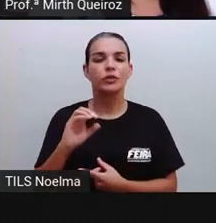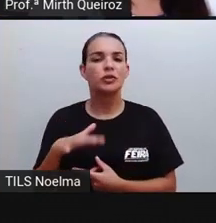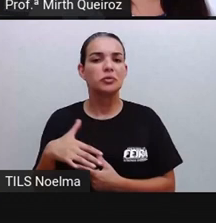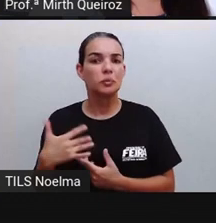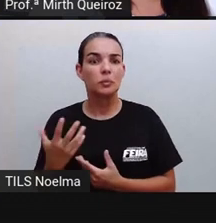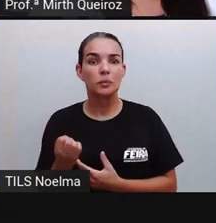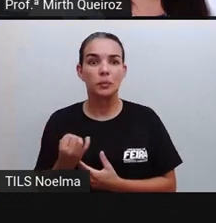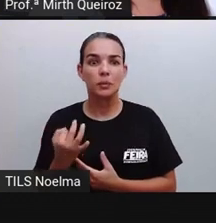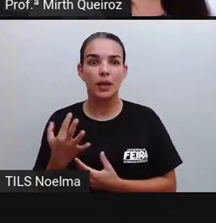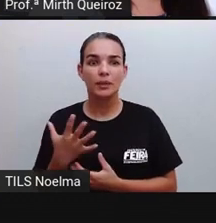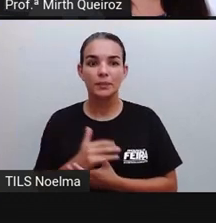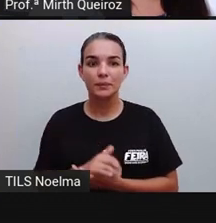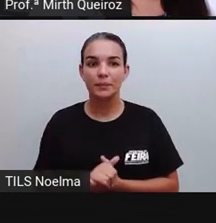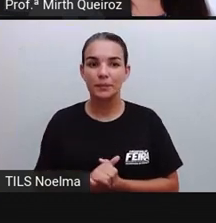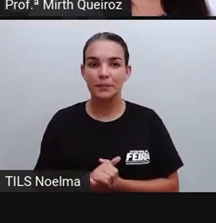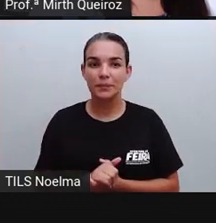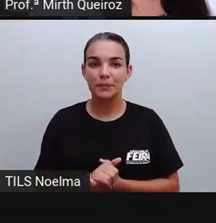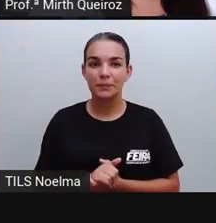é 60 mais 20?